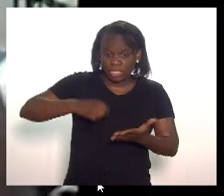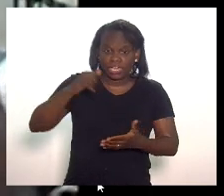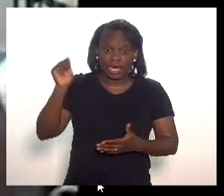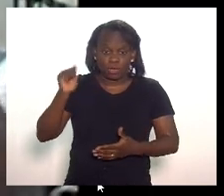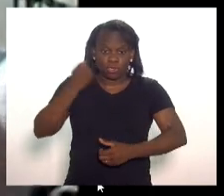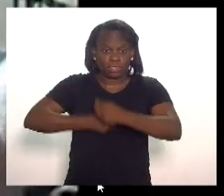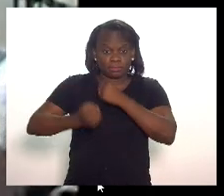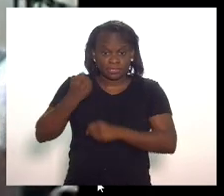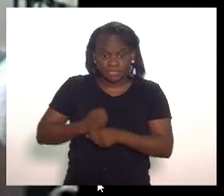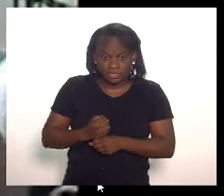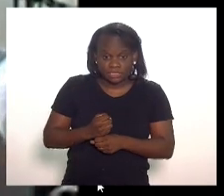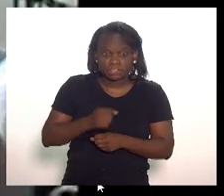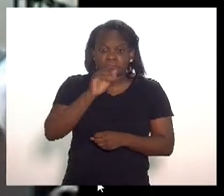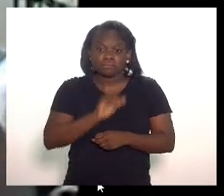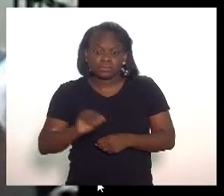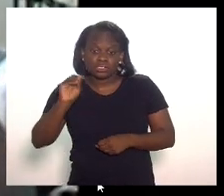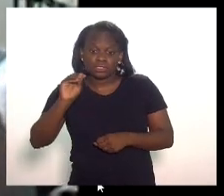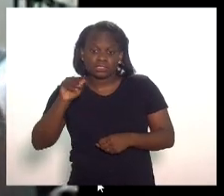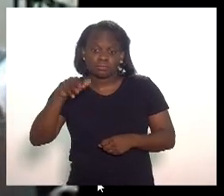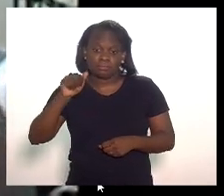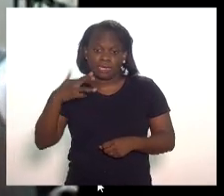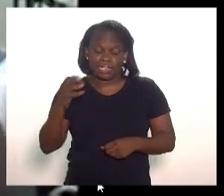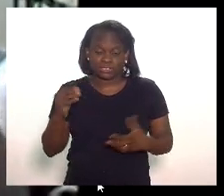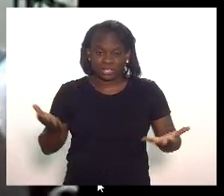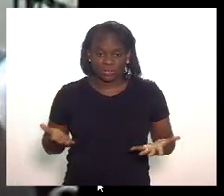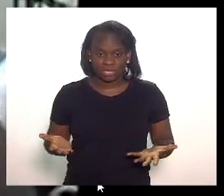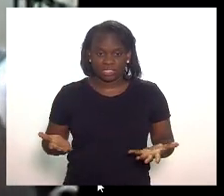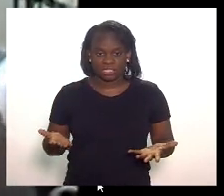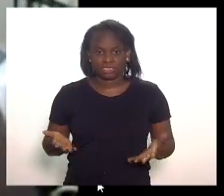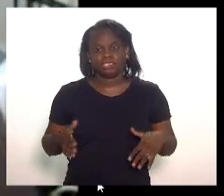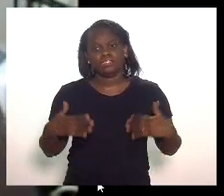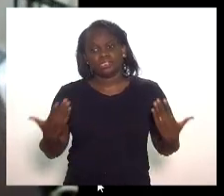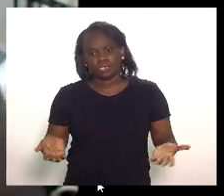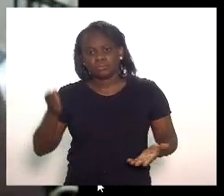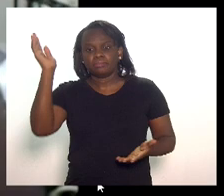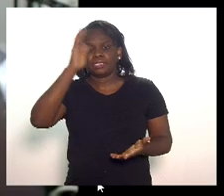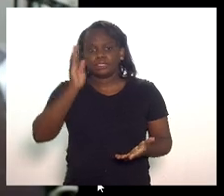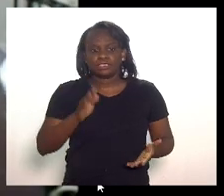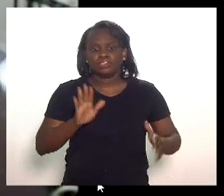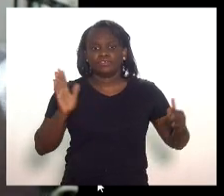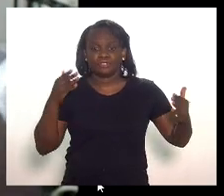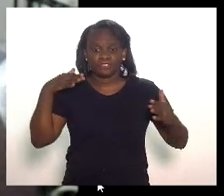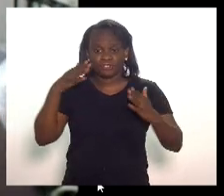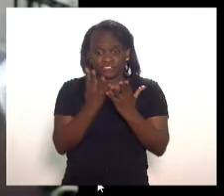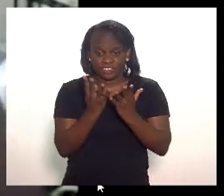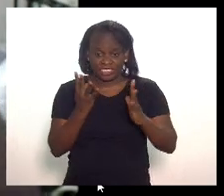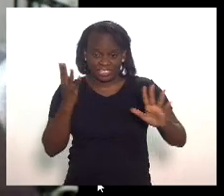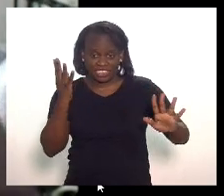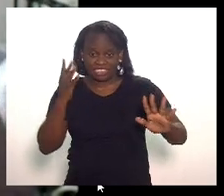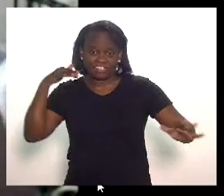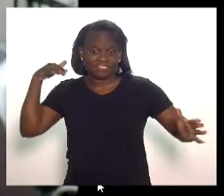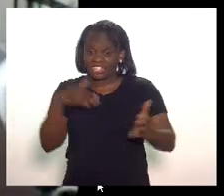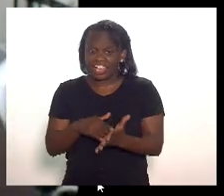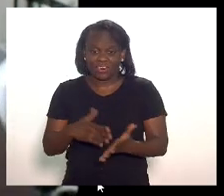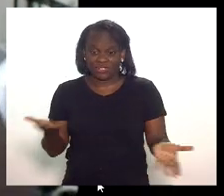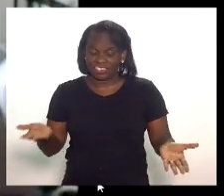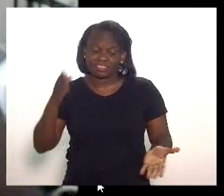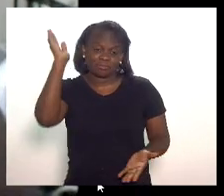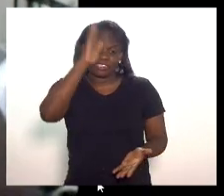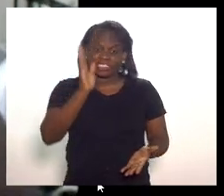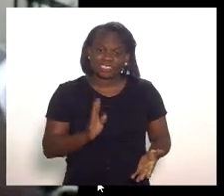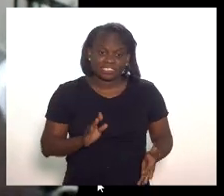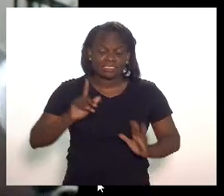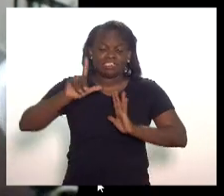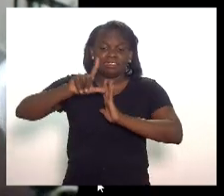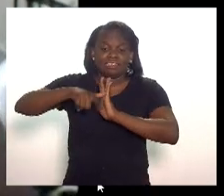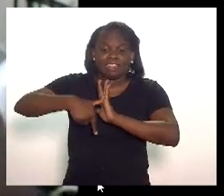do ano passado para assinar em março desse ano com isso o Brasil foi para o final da fila e por isso a vacinação do Brasil está a